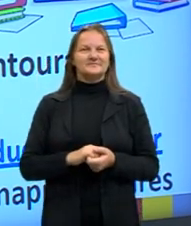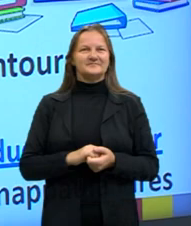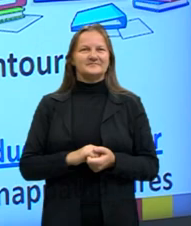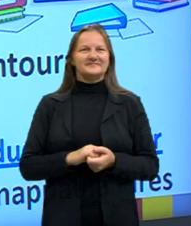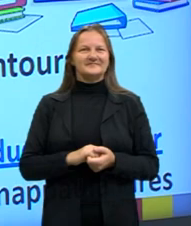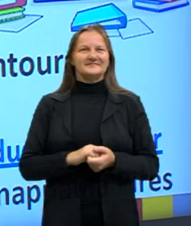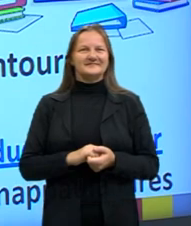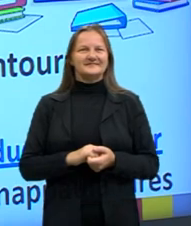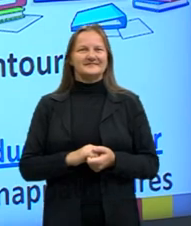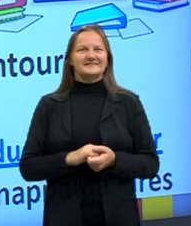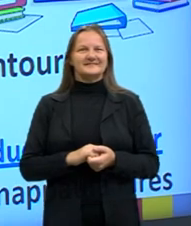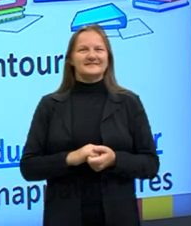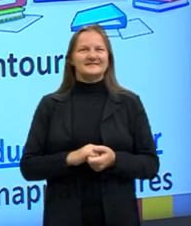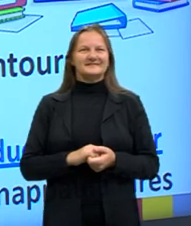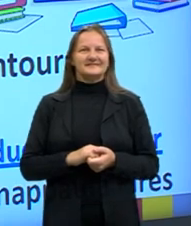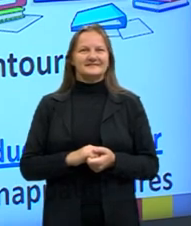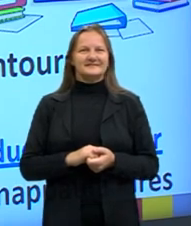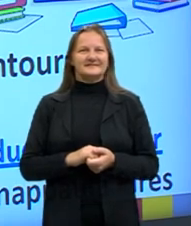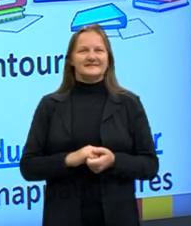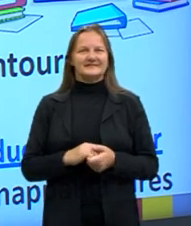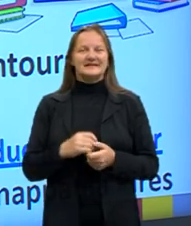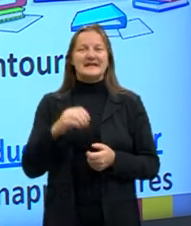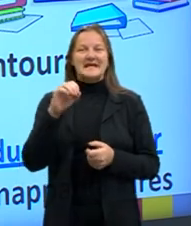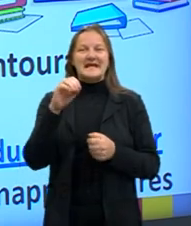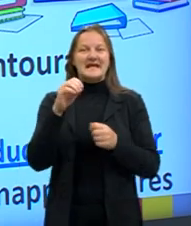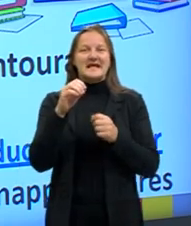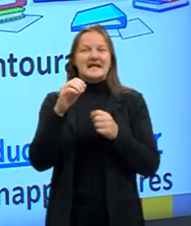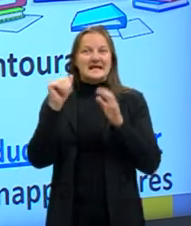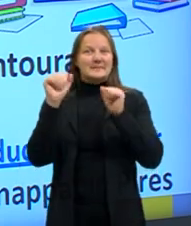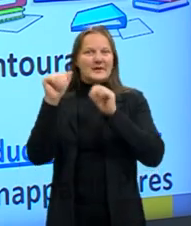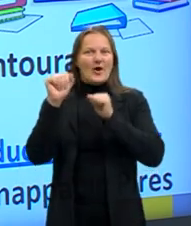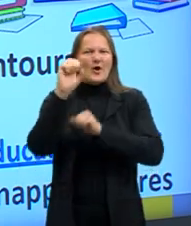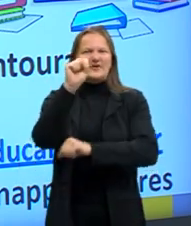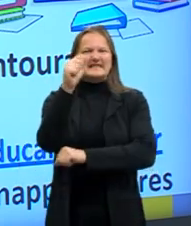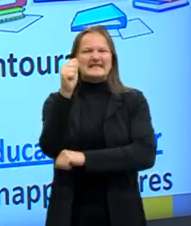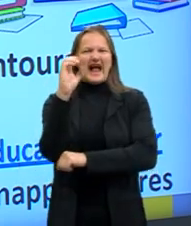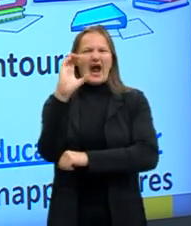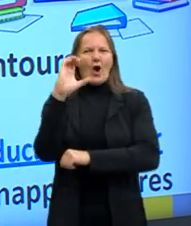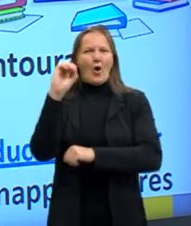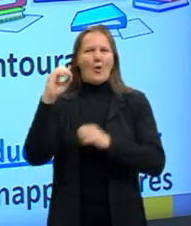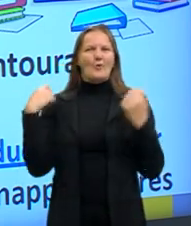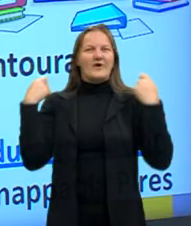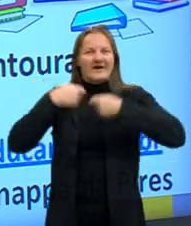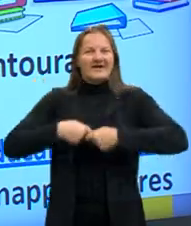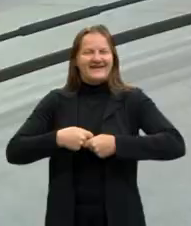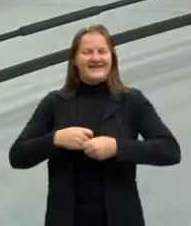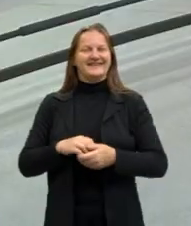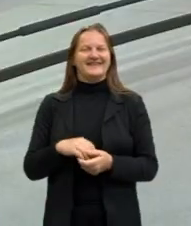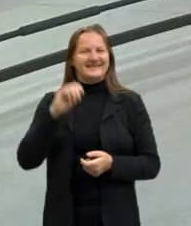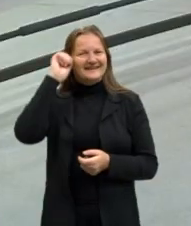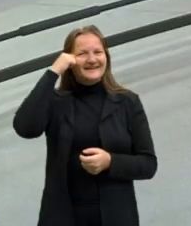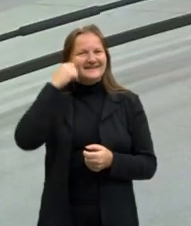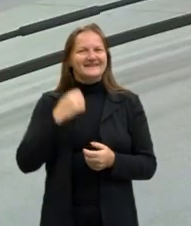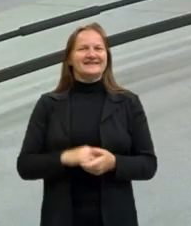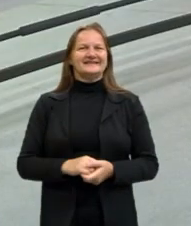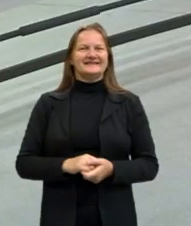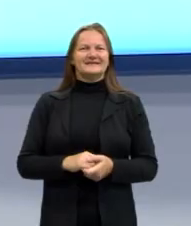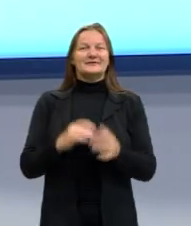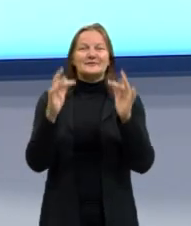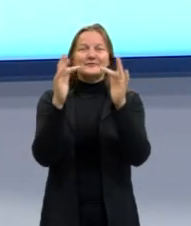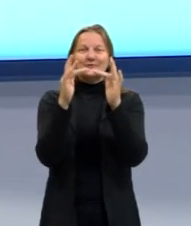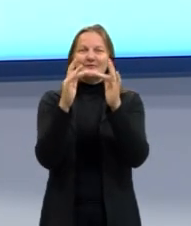español seria um saco preto sobre la camiseta. Então, aqui estão os meus